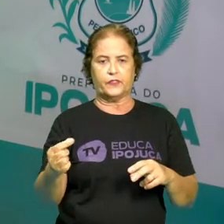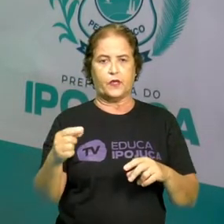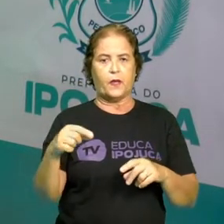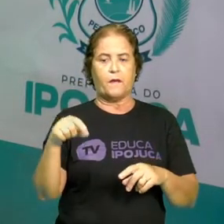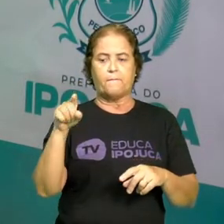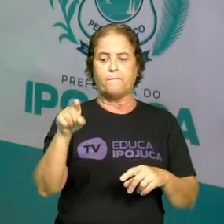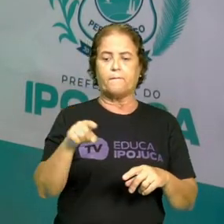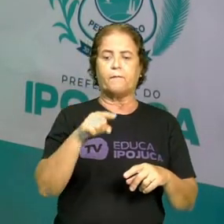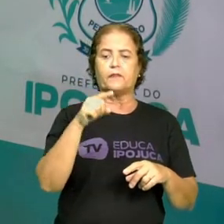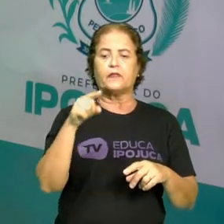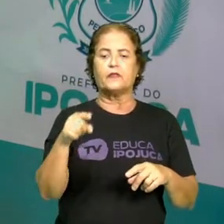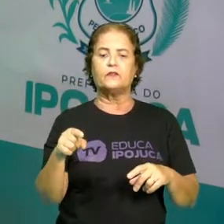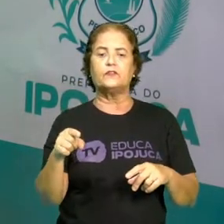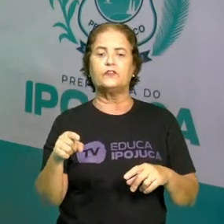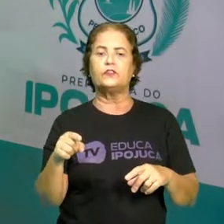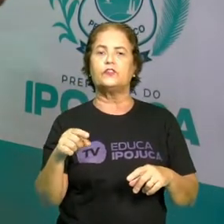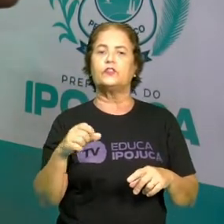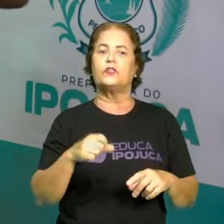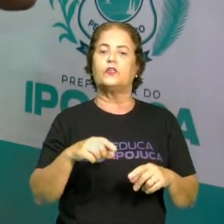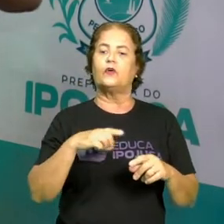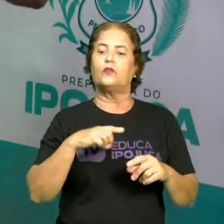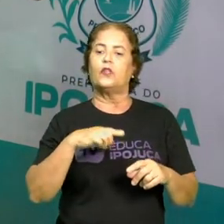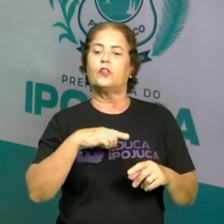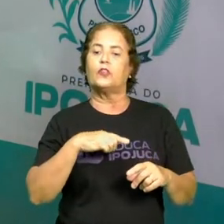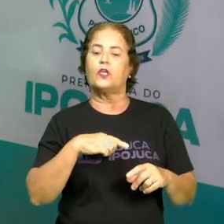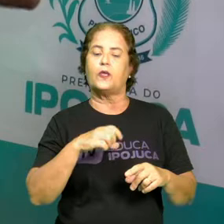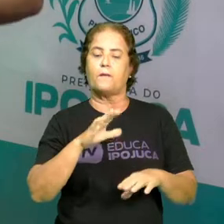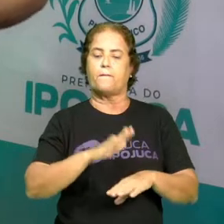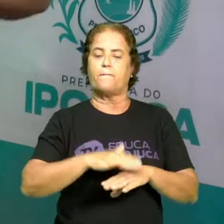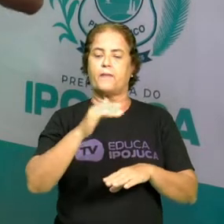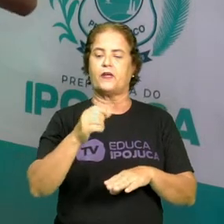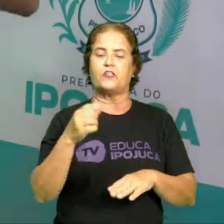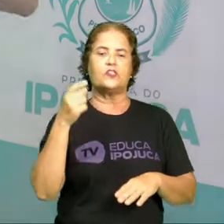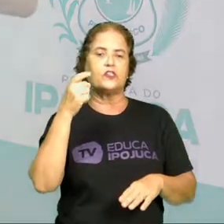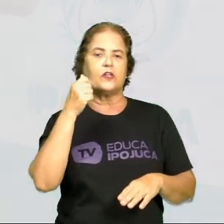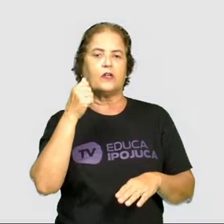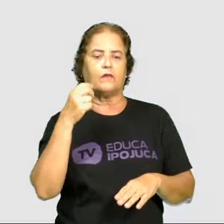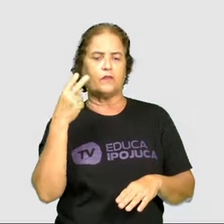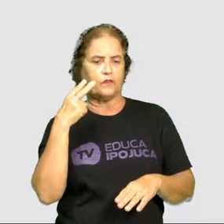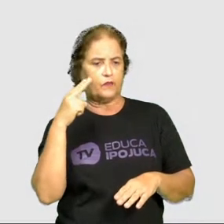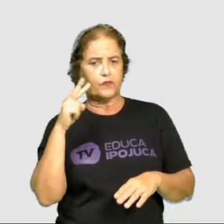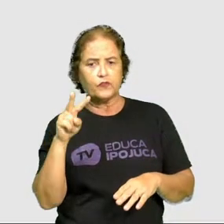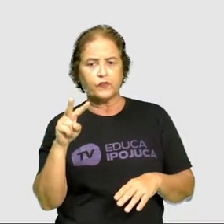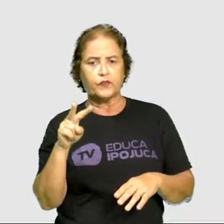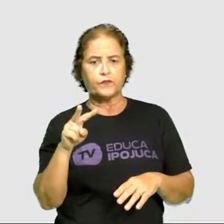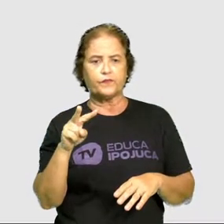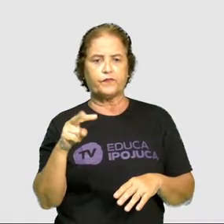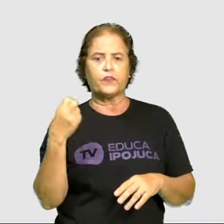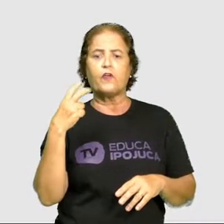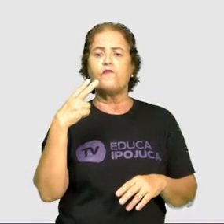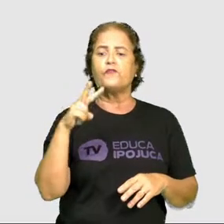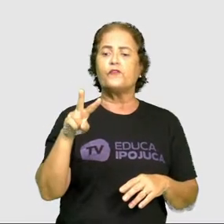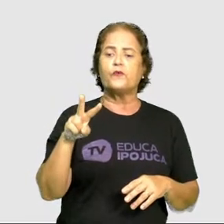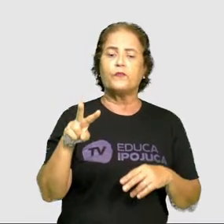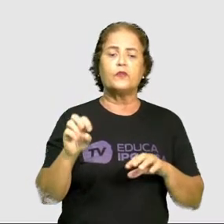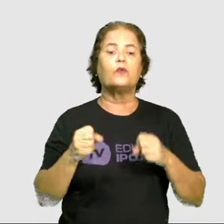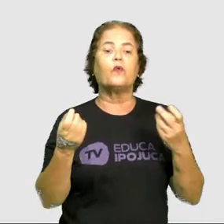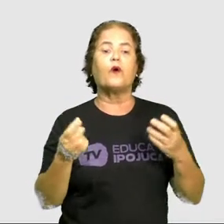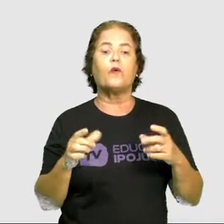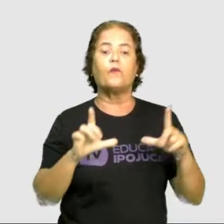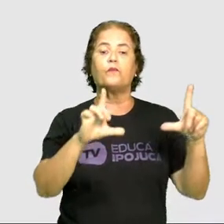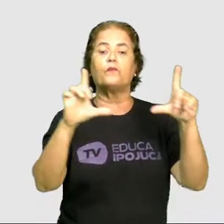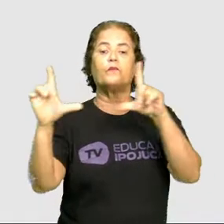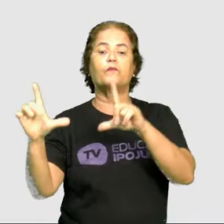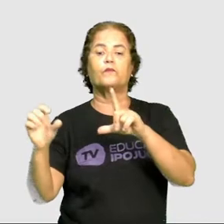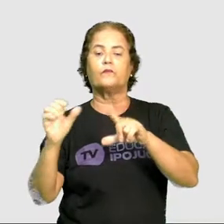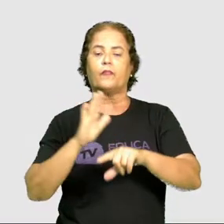X na imagem que há mais lápis. Vamos perceber visualmente. Visualmente, qual é a imagem que tem mais